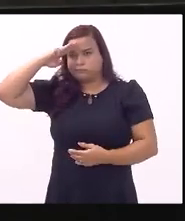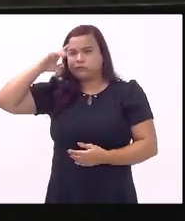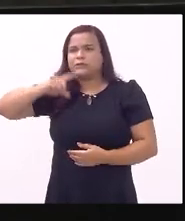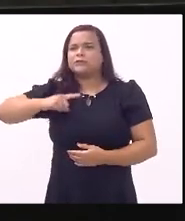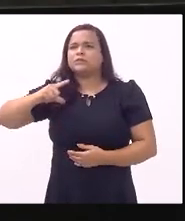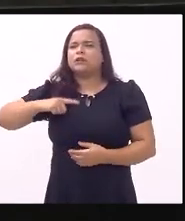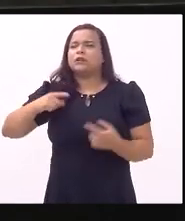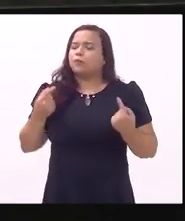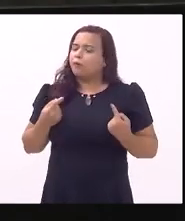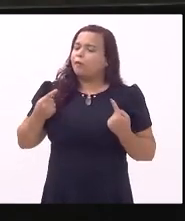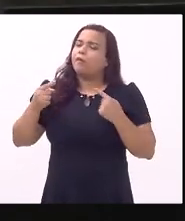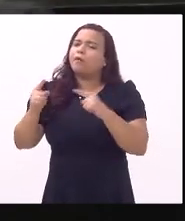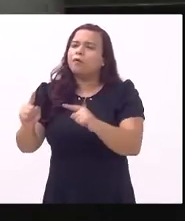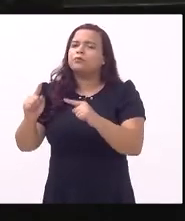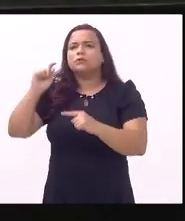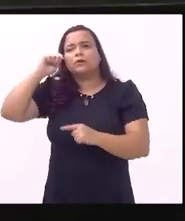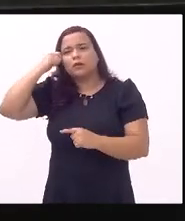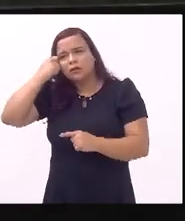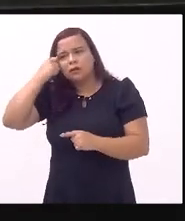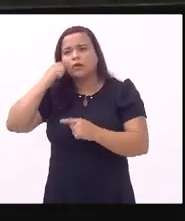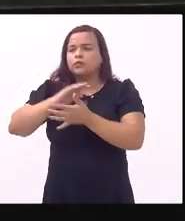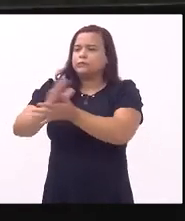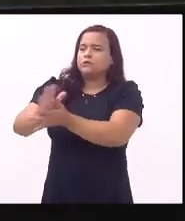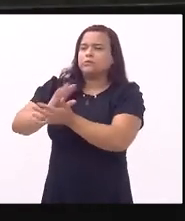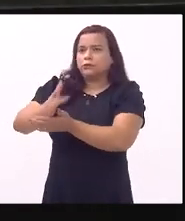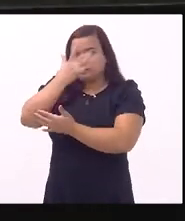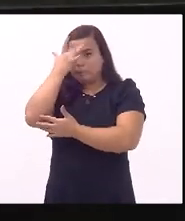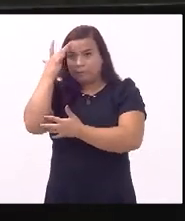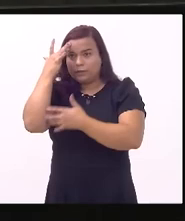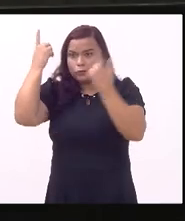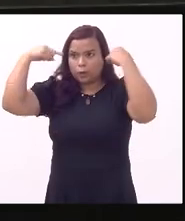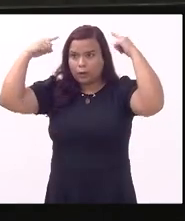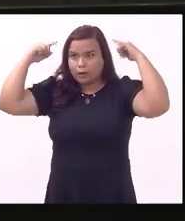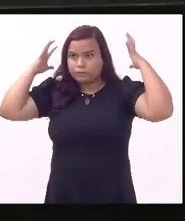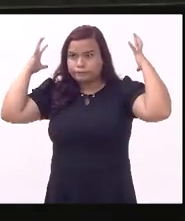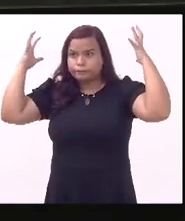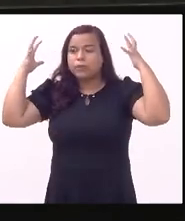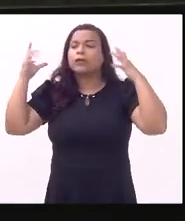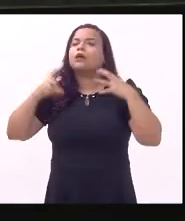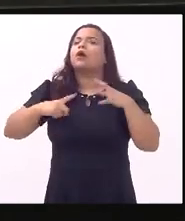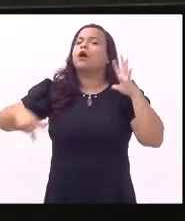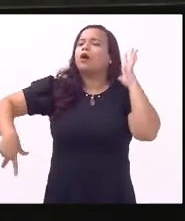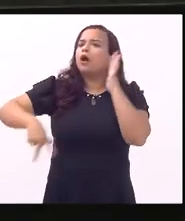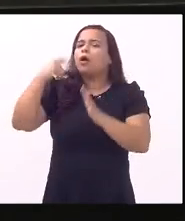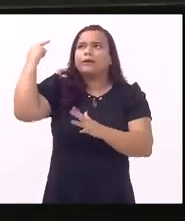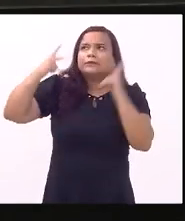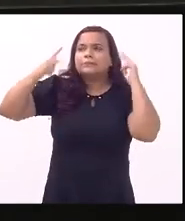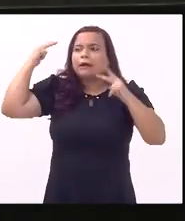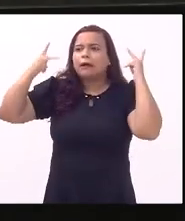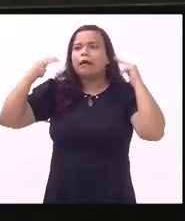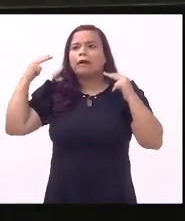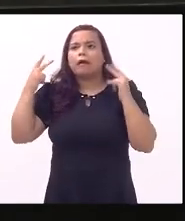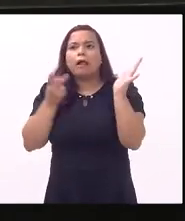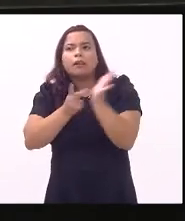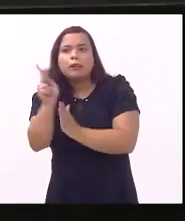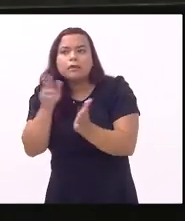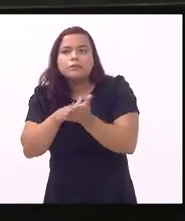o negro que o negro que tem o cabelo black power tem que cortar o cabelo tem que analisar o cabelo mentira